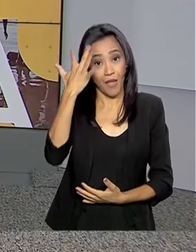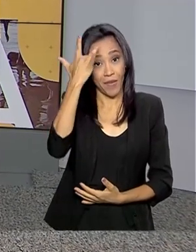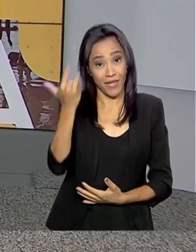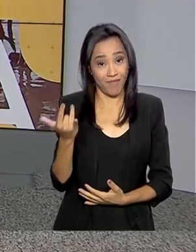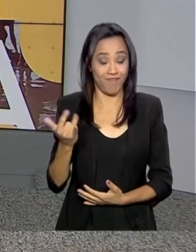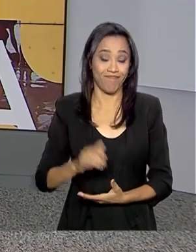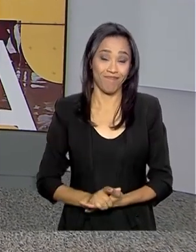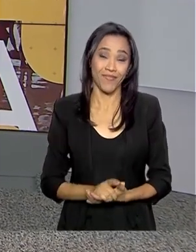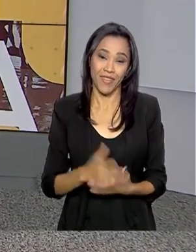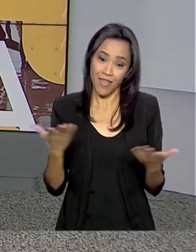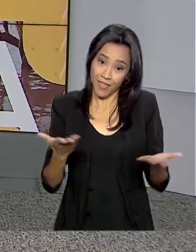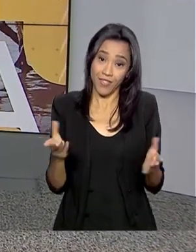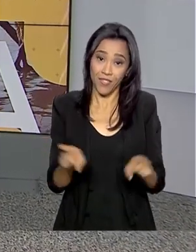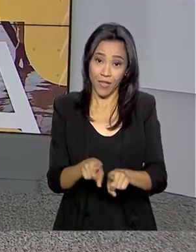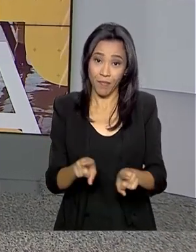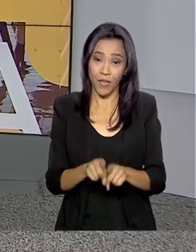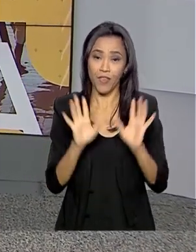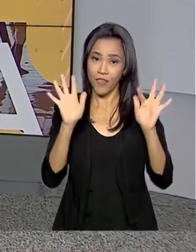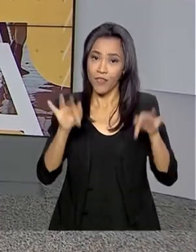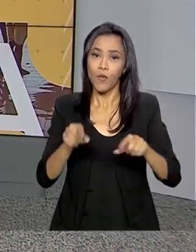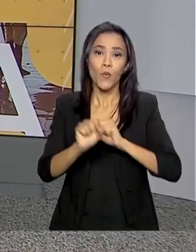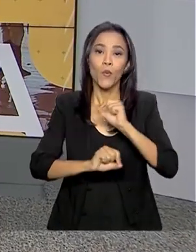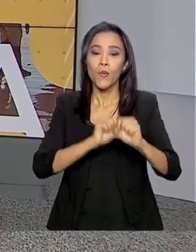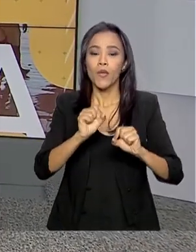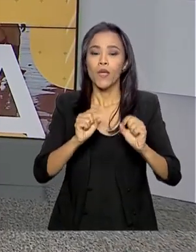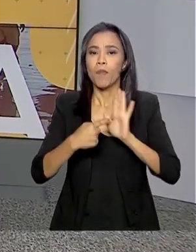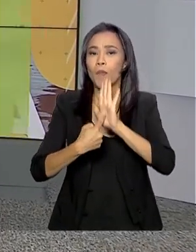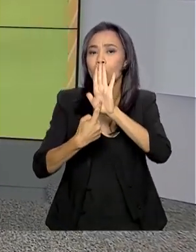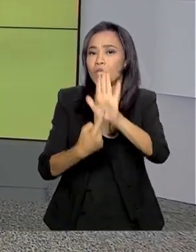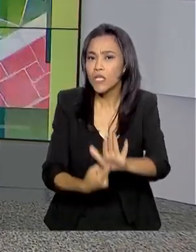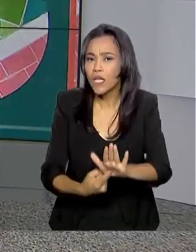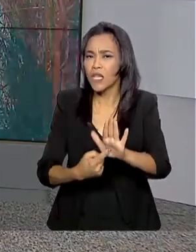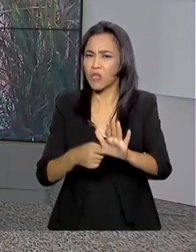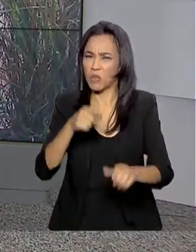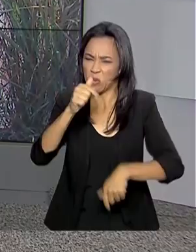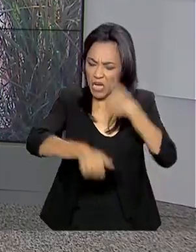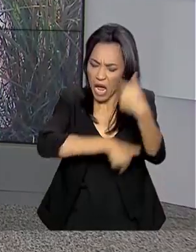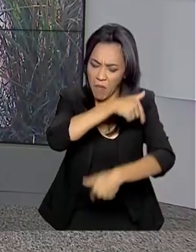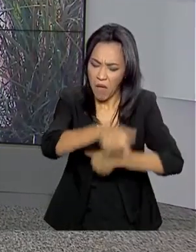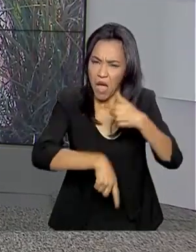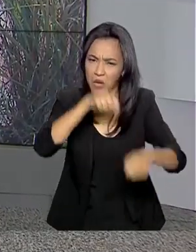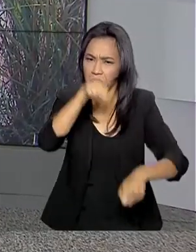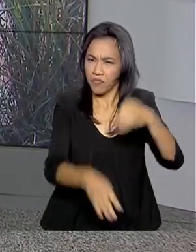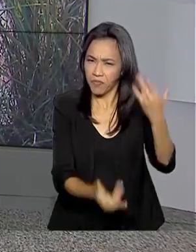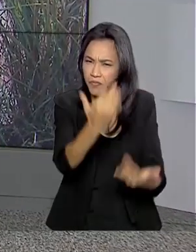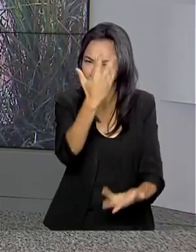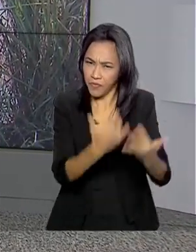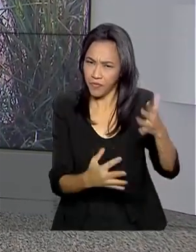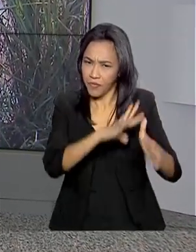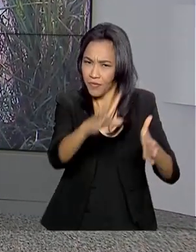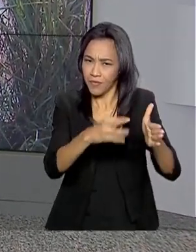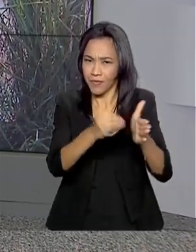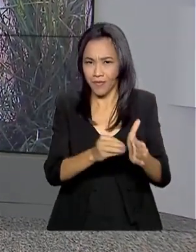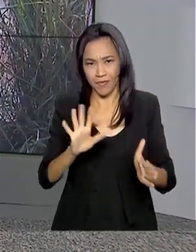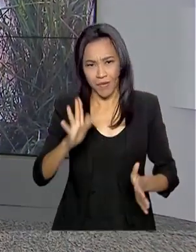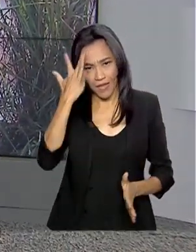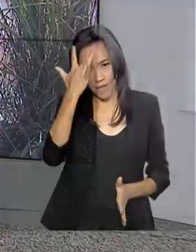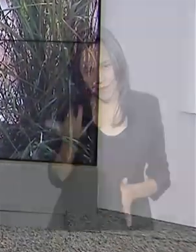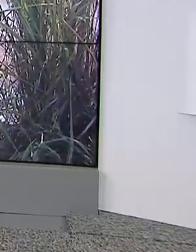amanhã. A gente termina também agora com imagens do trabalho de combate ao fogo lá na Amazônia. Obrigada. Até amanhã.